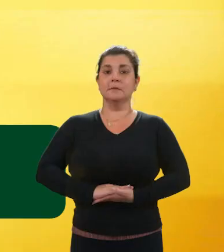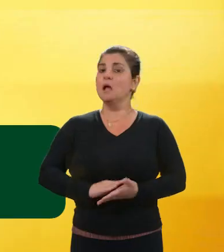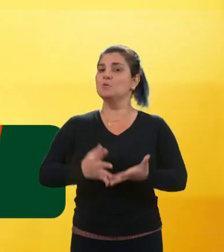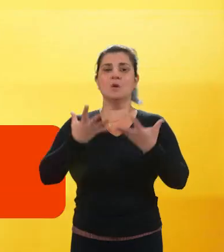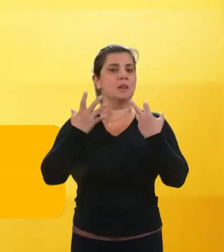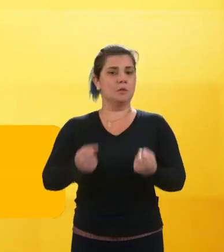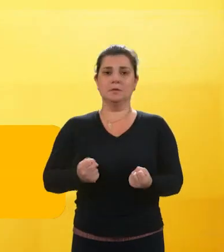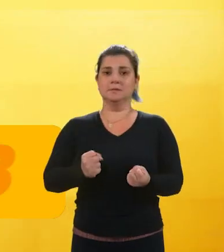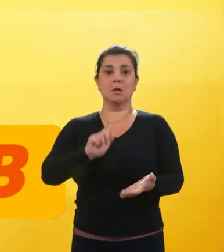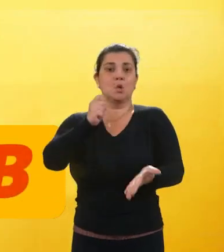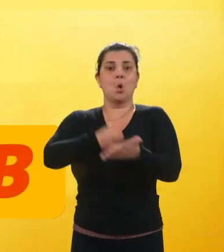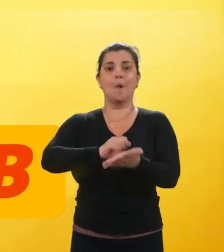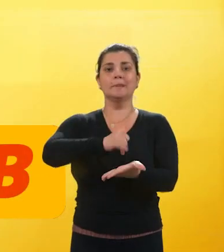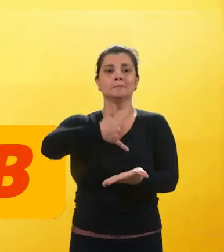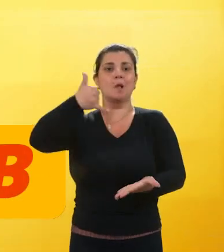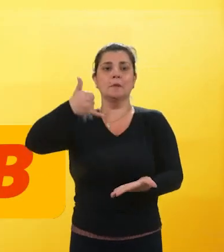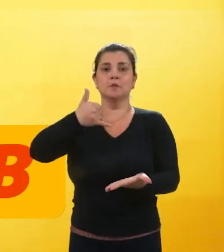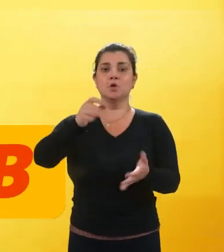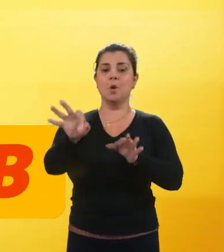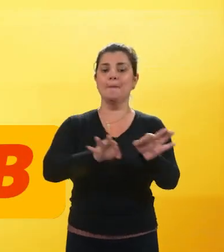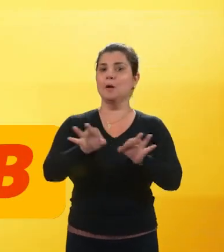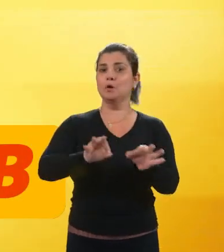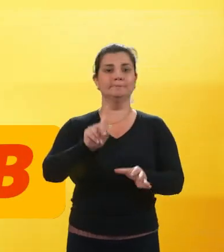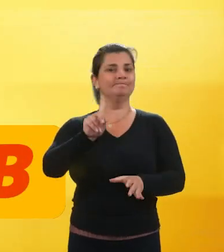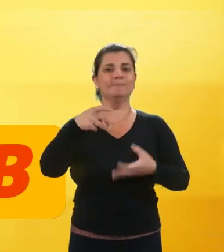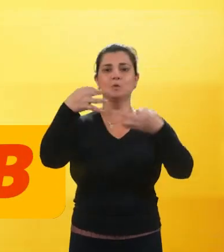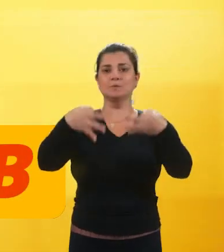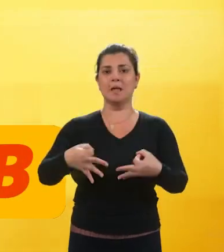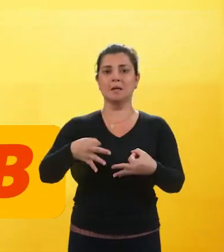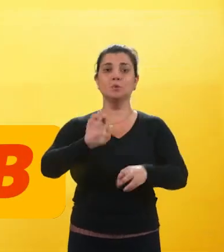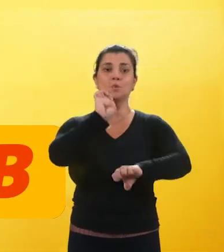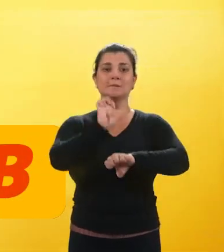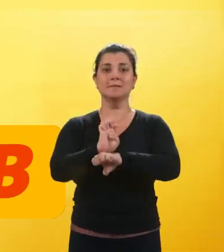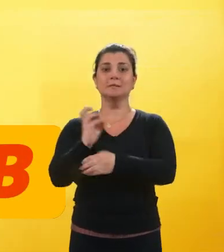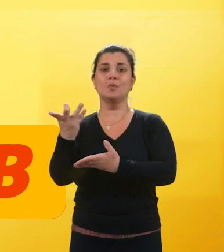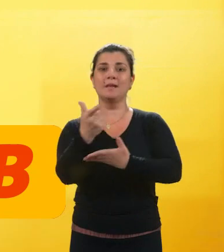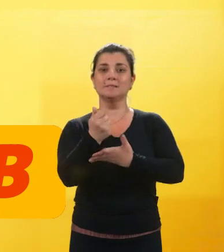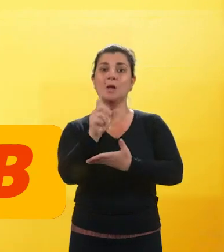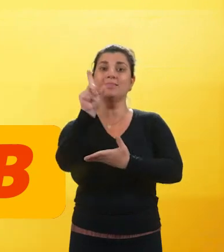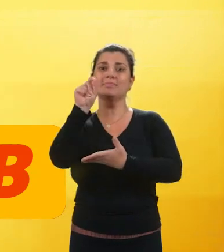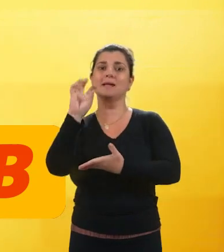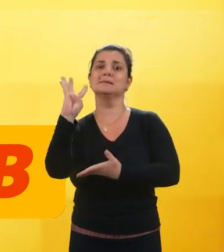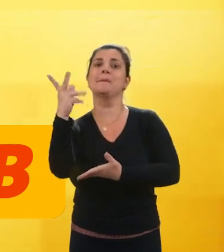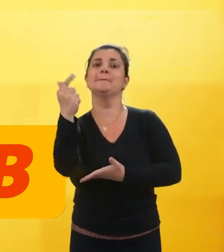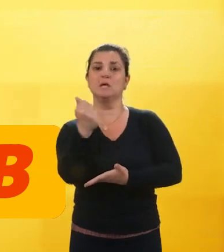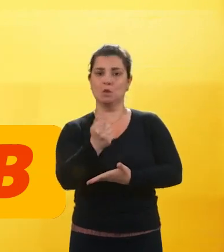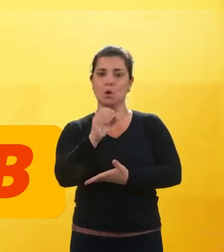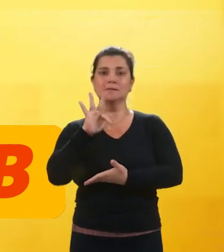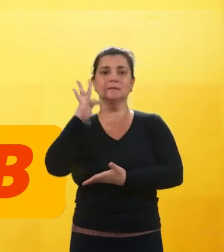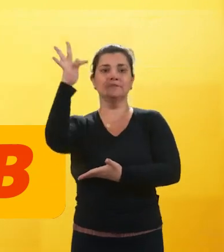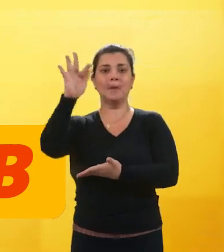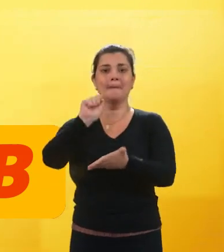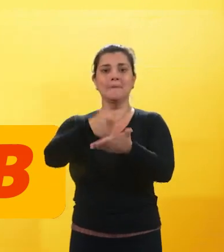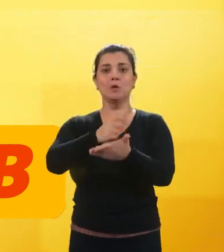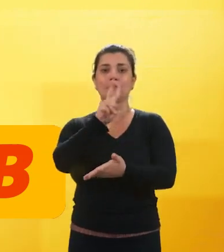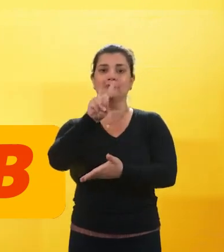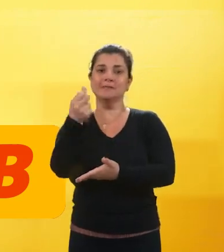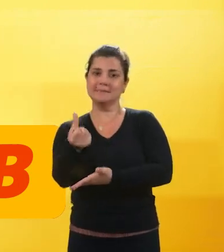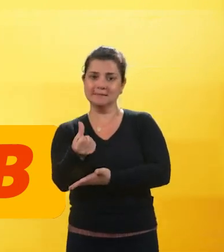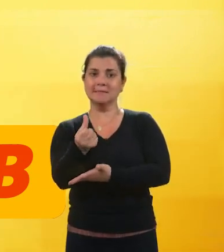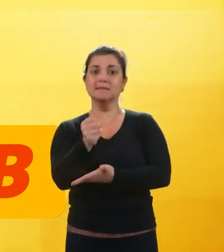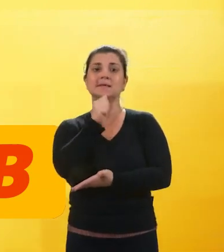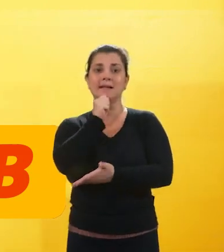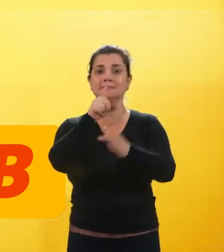Com a inaceitável cobrança de juros e uma correção inadequada, o Estado recebeu 10 bilhões da União, pagou